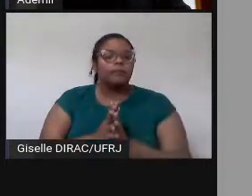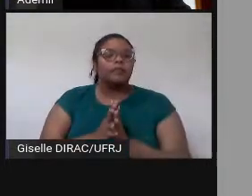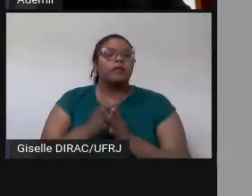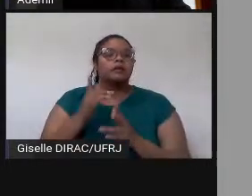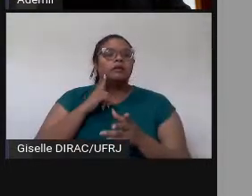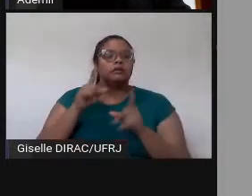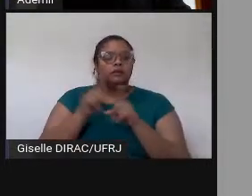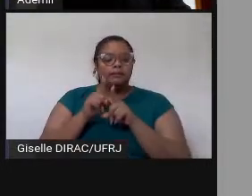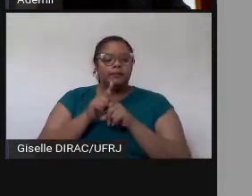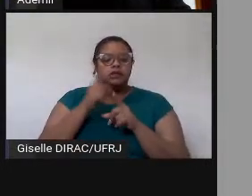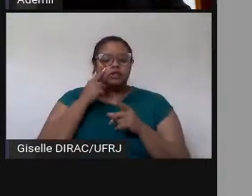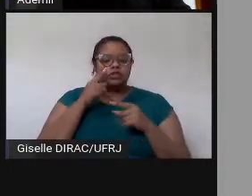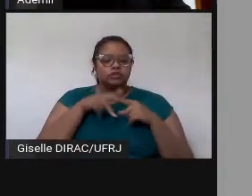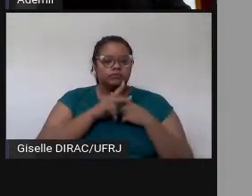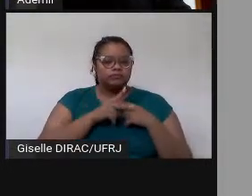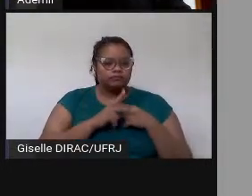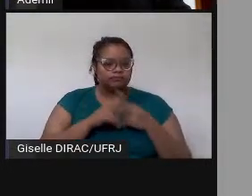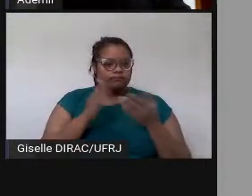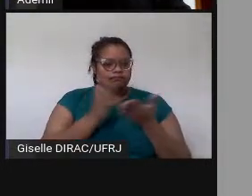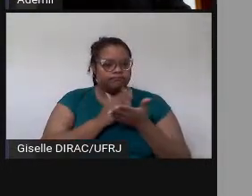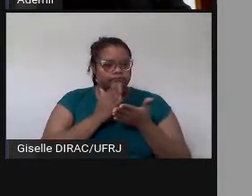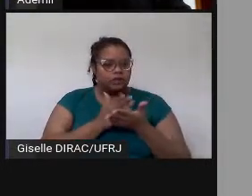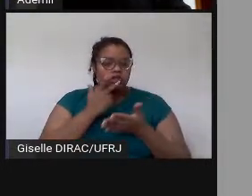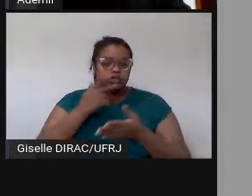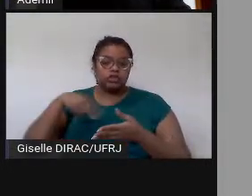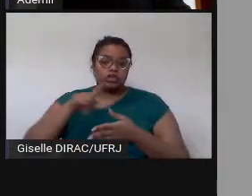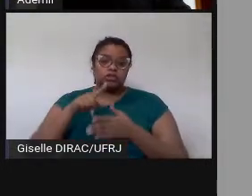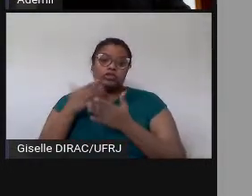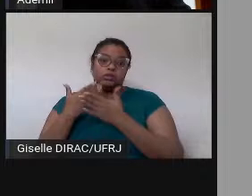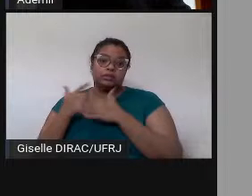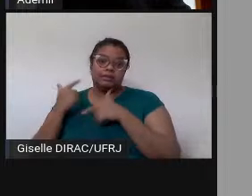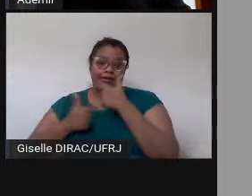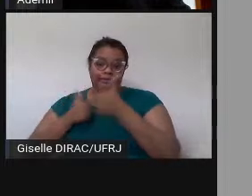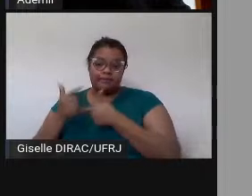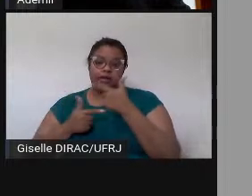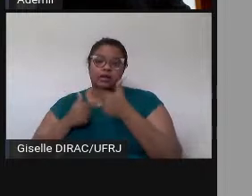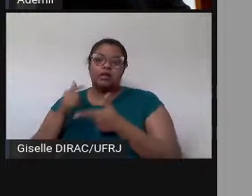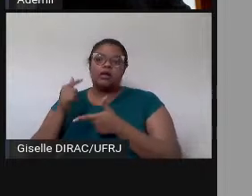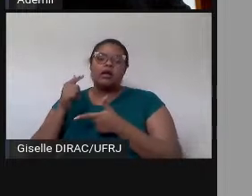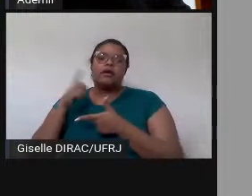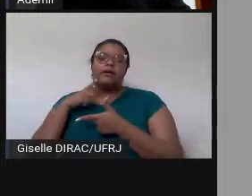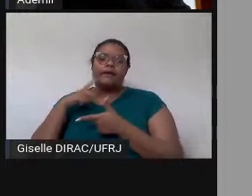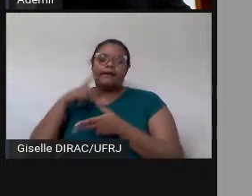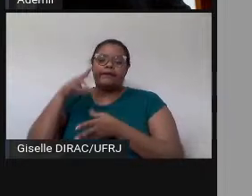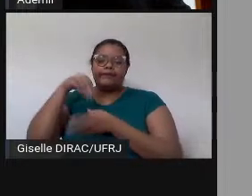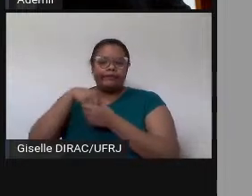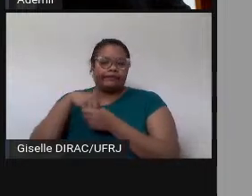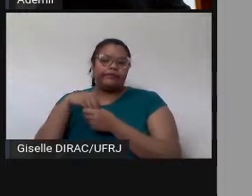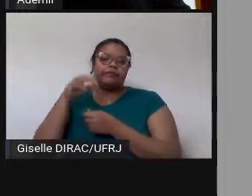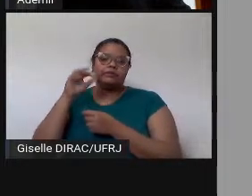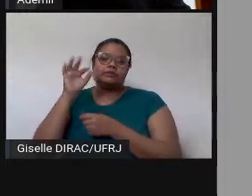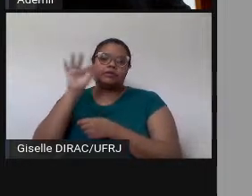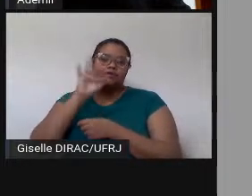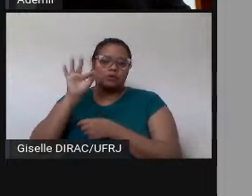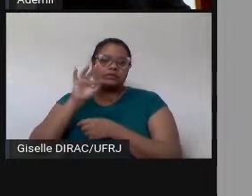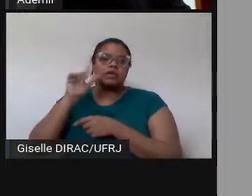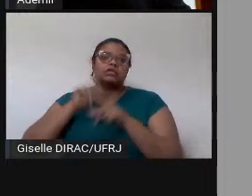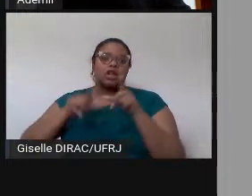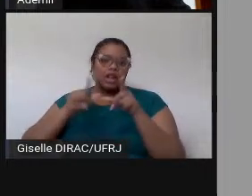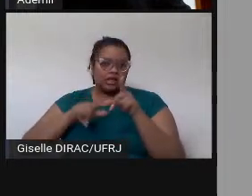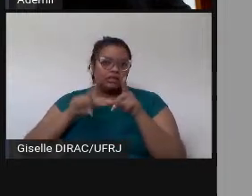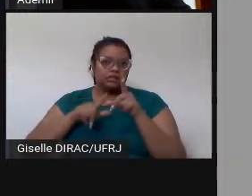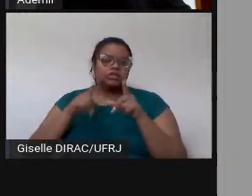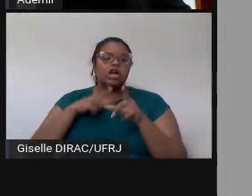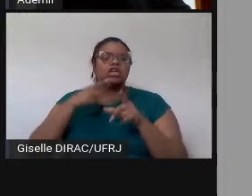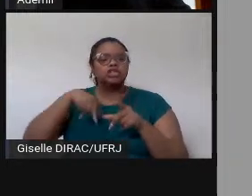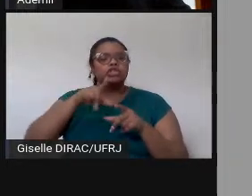como nós somos aí da faculdade de letras, nós temos aí o privilégio de contar com a